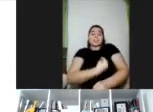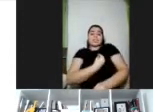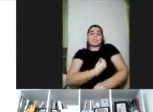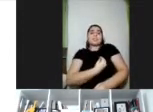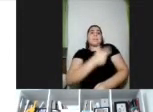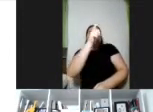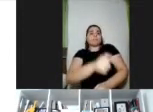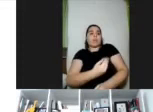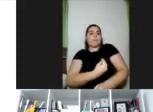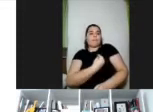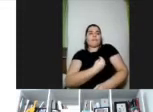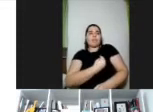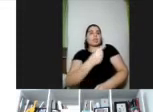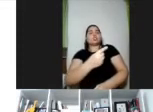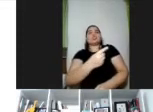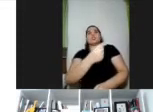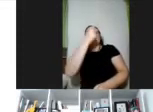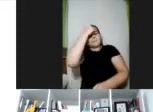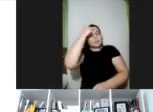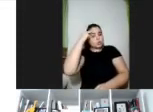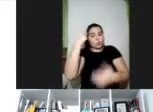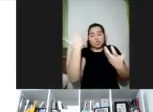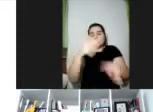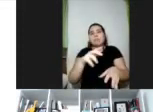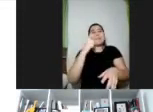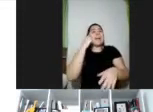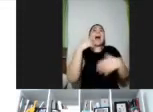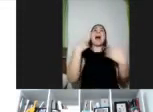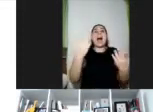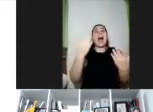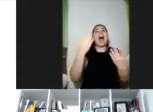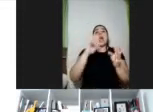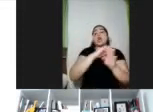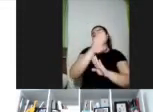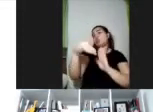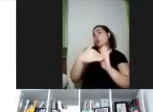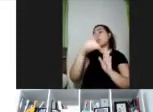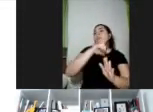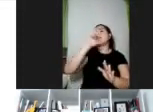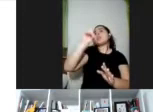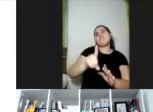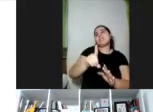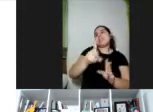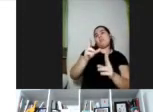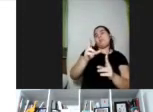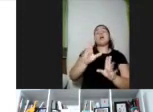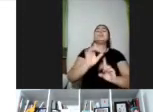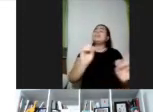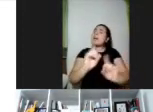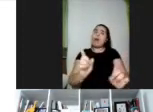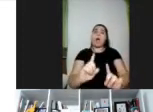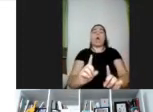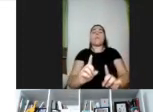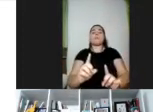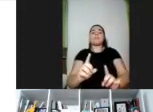pessoa. A gente não quer ter uma falsa ideia. Ah, mas todo mundo é deficiente de algum jeito. Não, não é bem assim. A gente tem questões